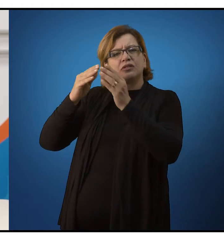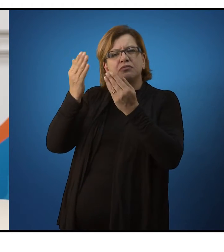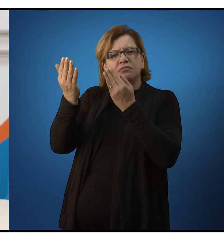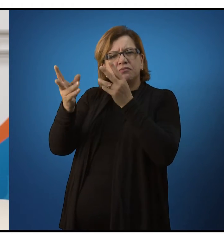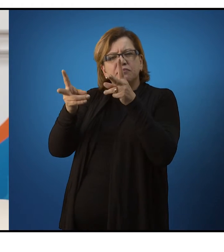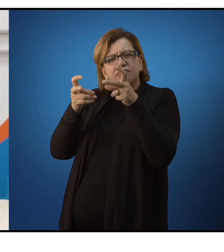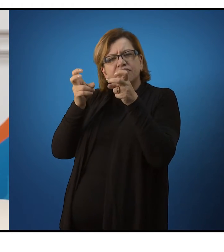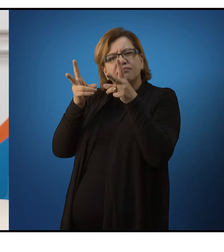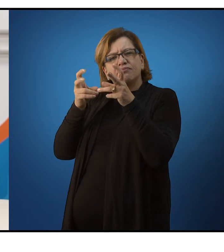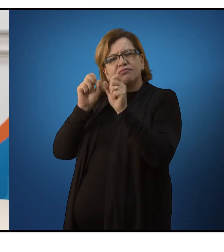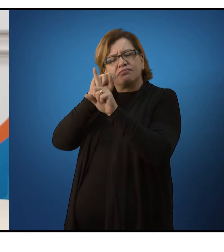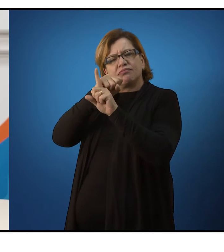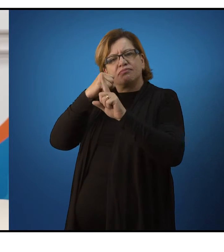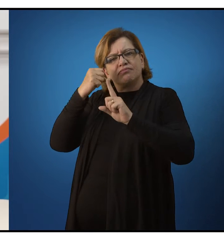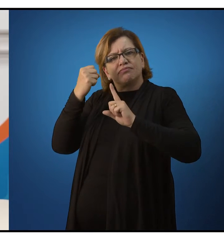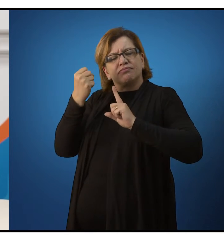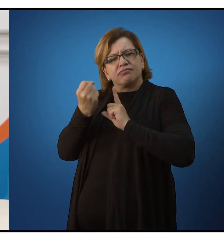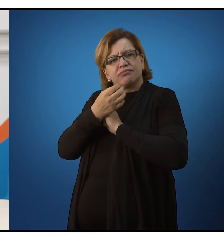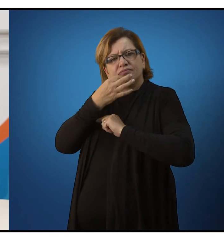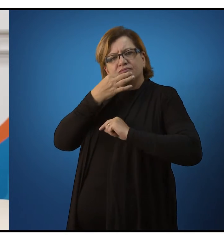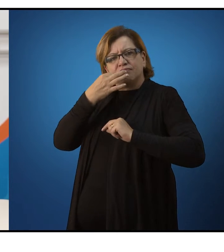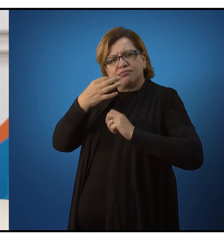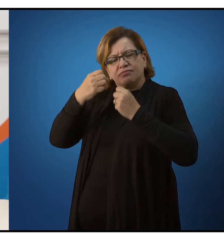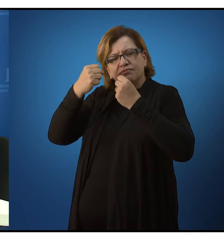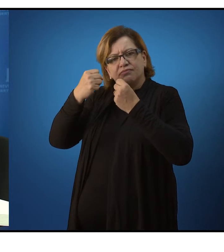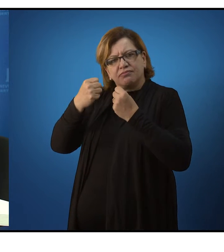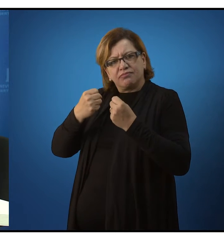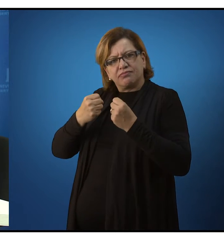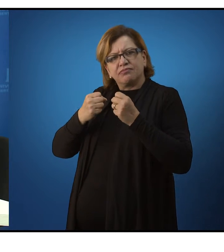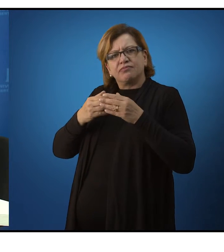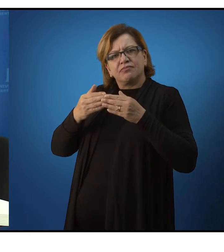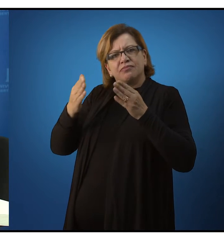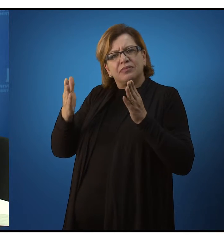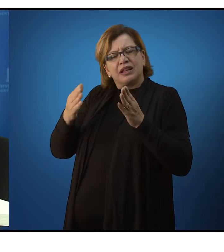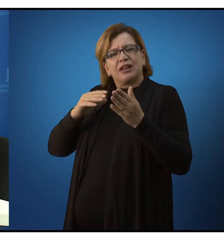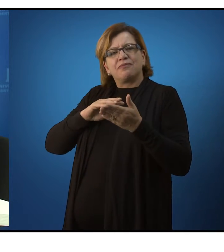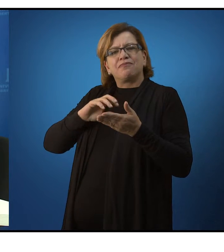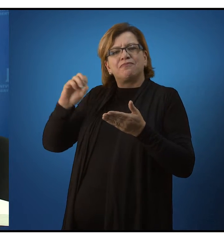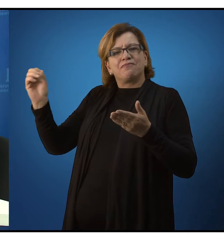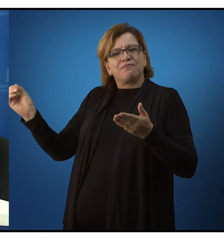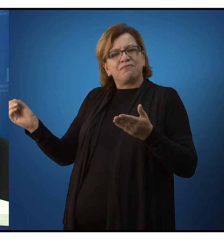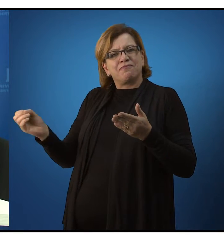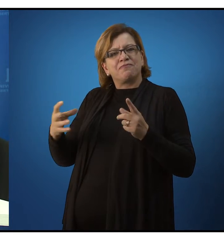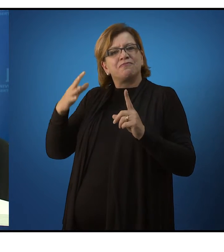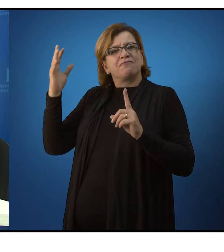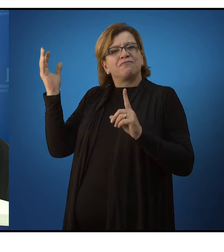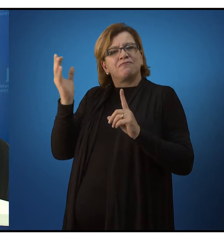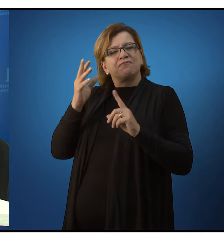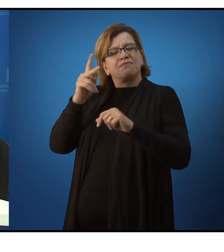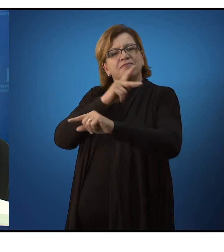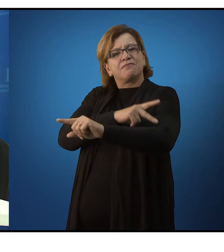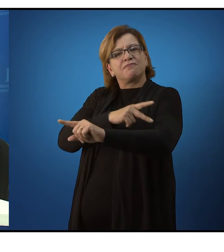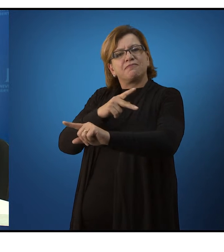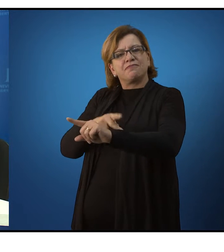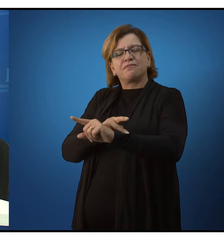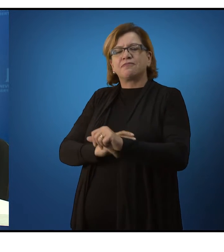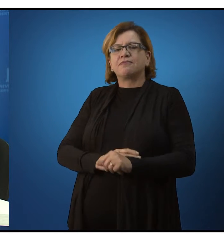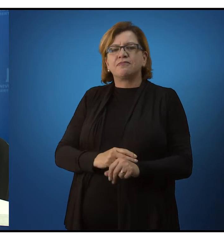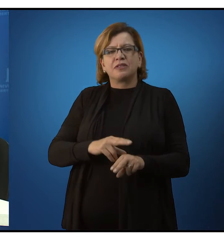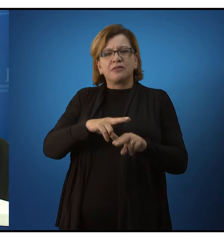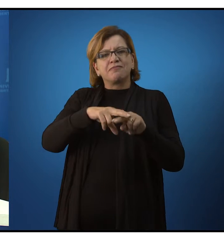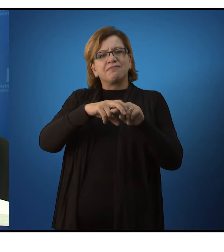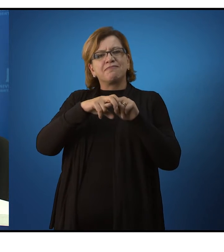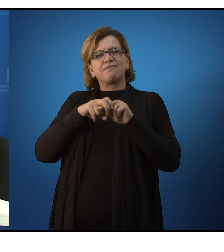crítica com essa possibilidade pedagógica diferente. Por isso que o Paulo Freire vai frisar que é importante no